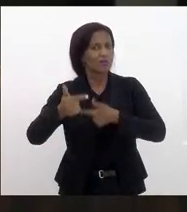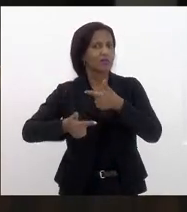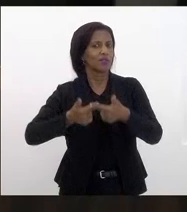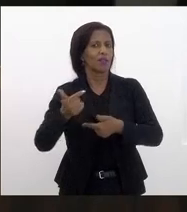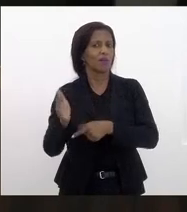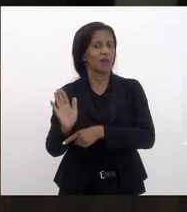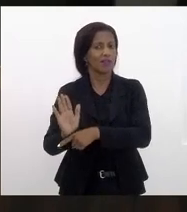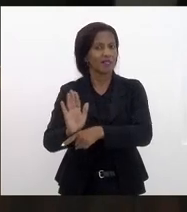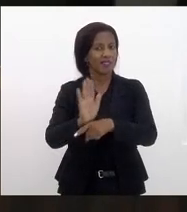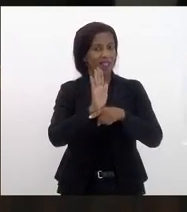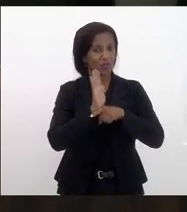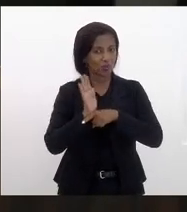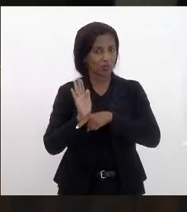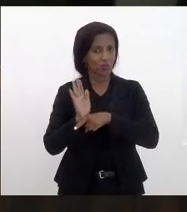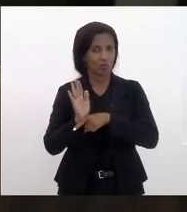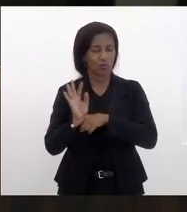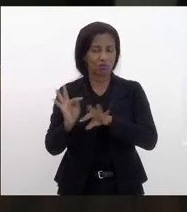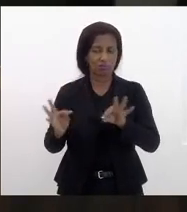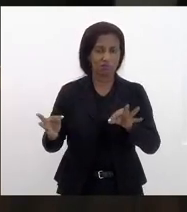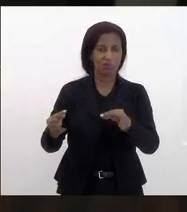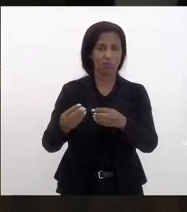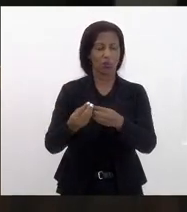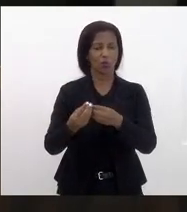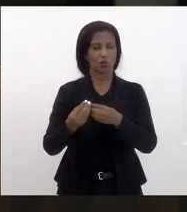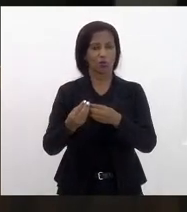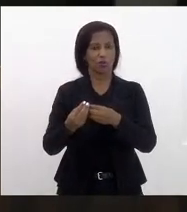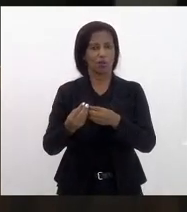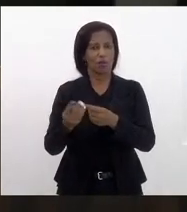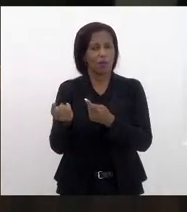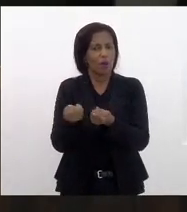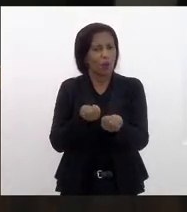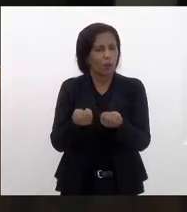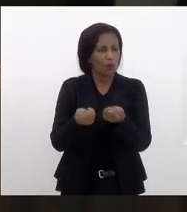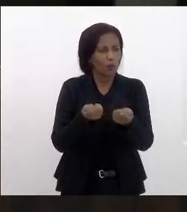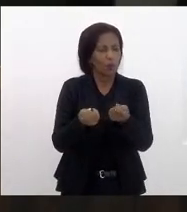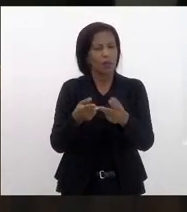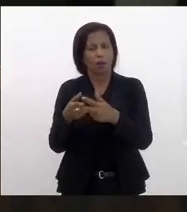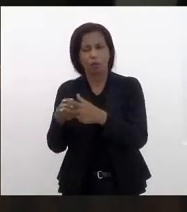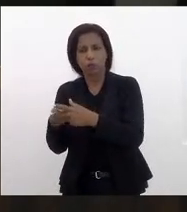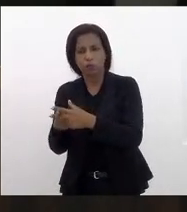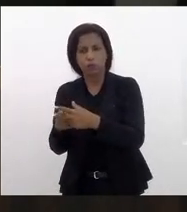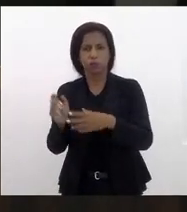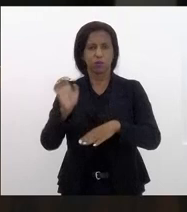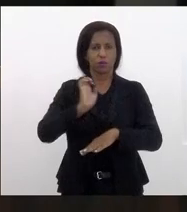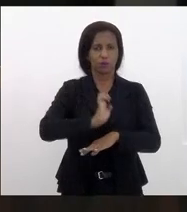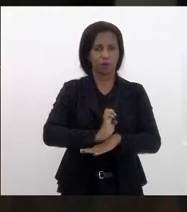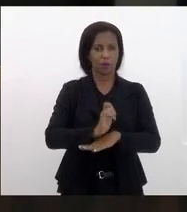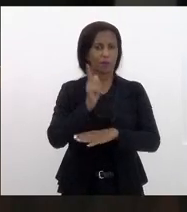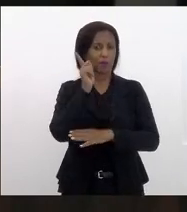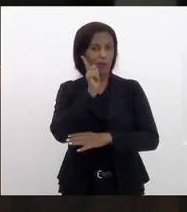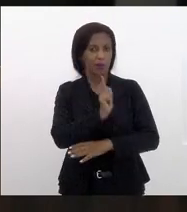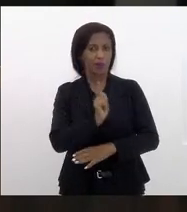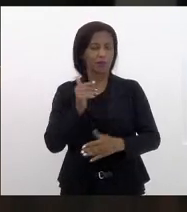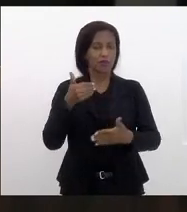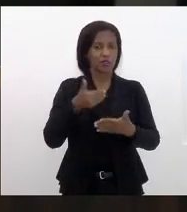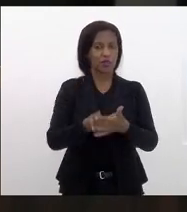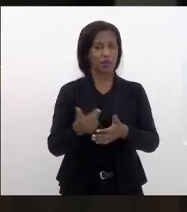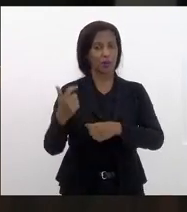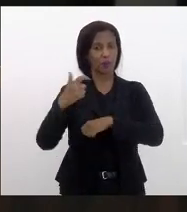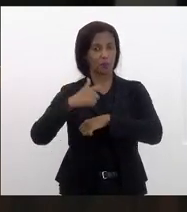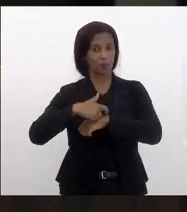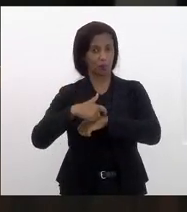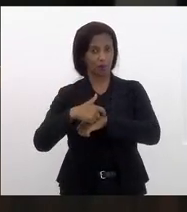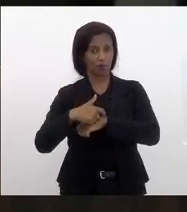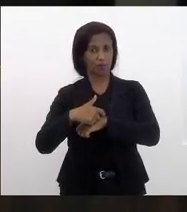ajudam a cortar na carne para poder fazer economia, para ajustar o Estado, para que se possa chegar um momento,